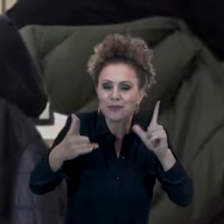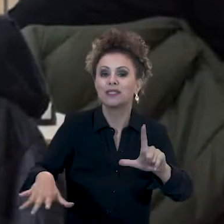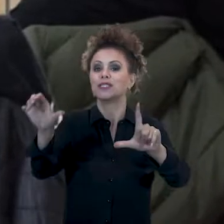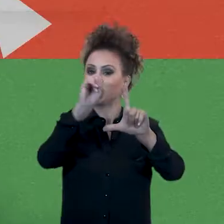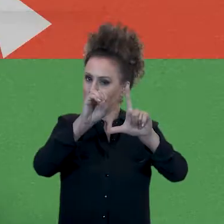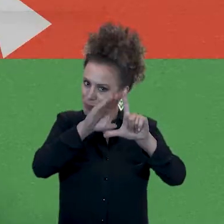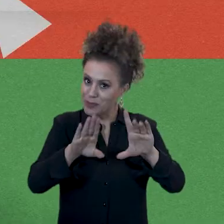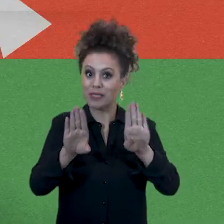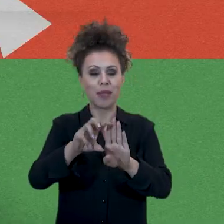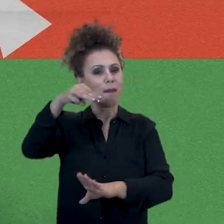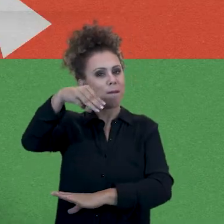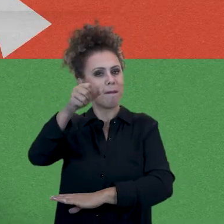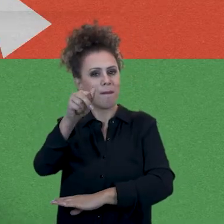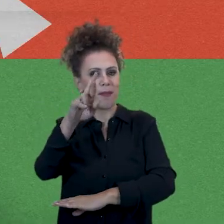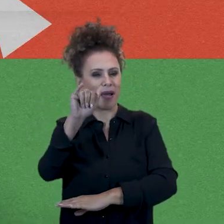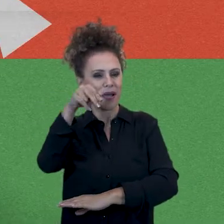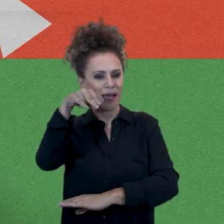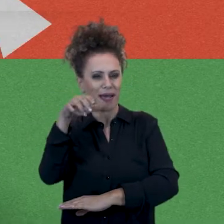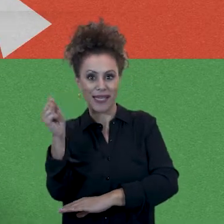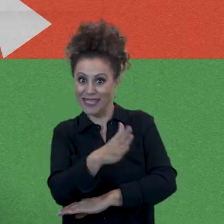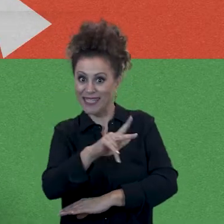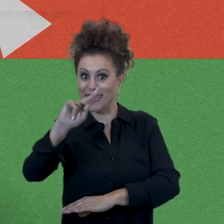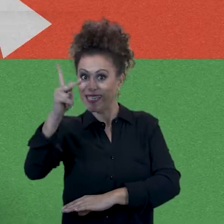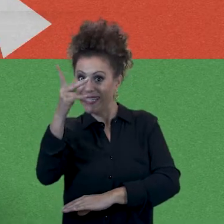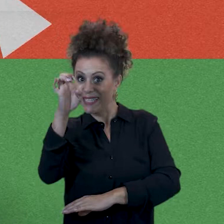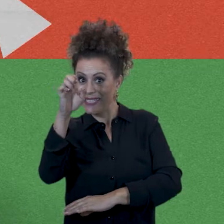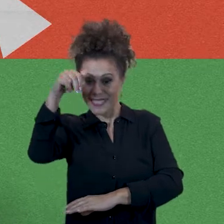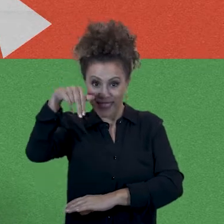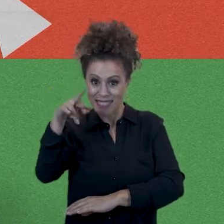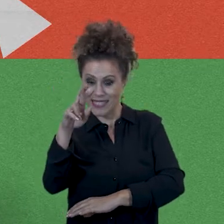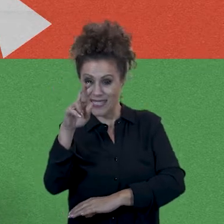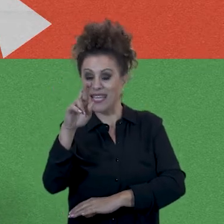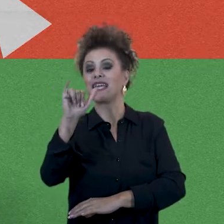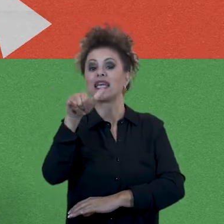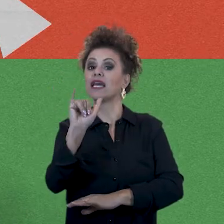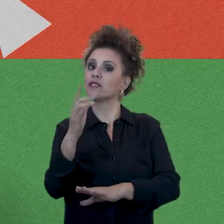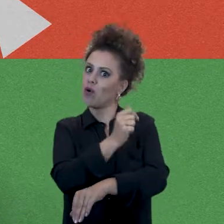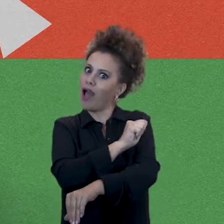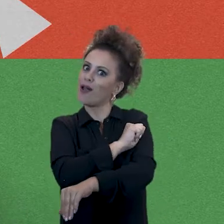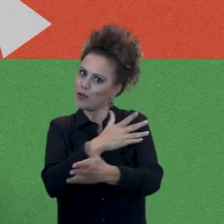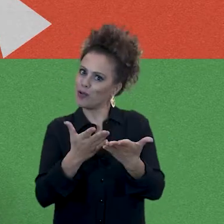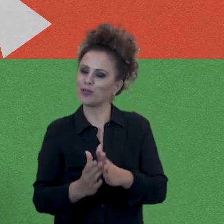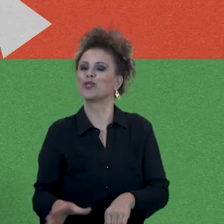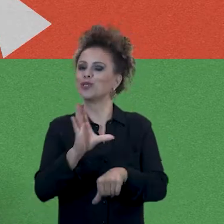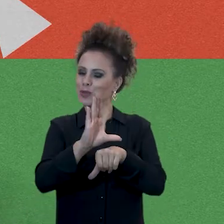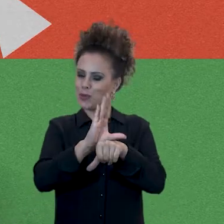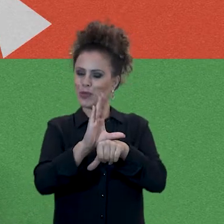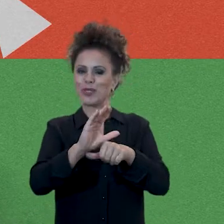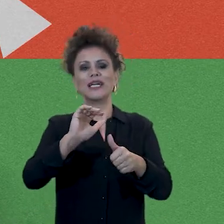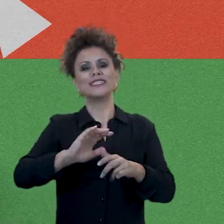Licenciatura. Matheus e Henri são estudantes da UDESC Searte dos cursos de Música e Design.